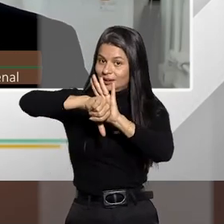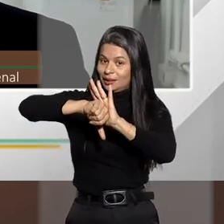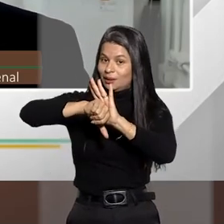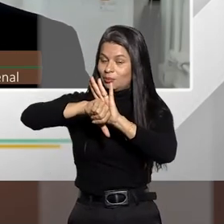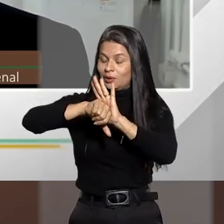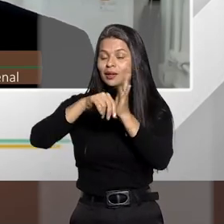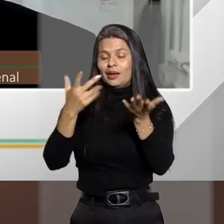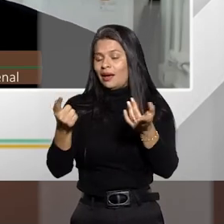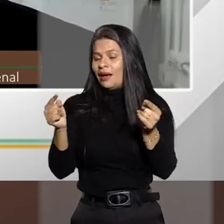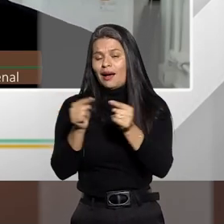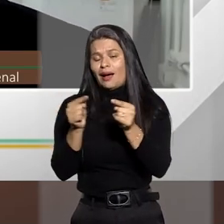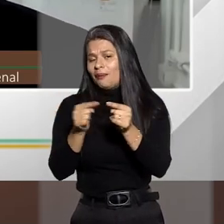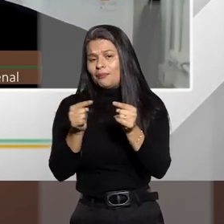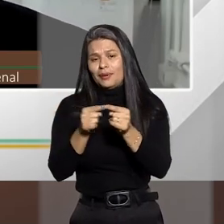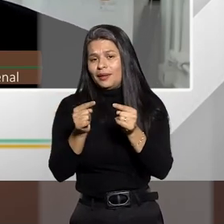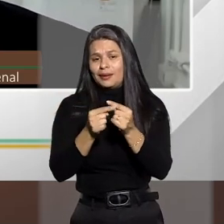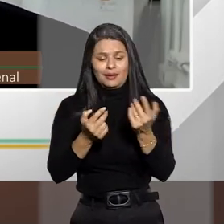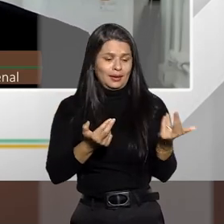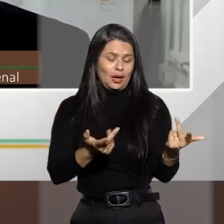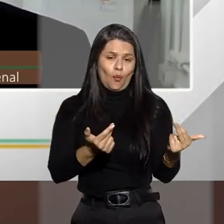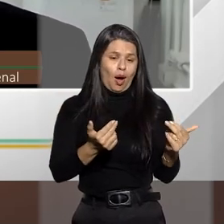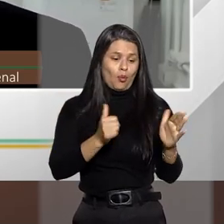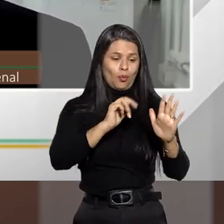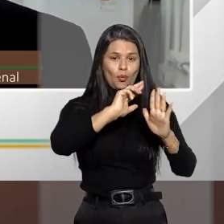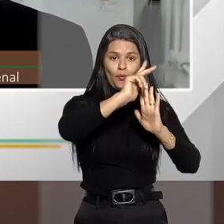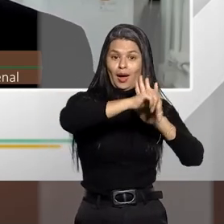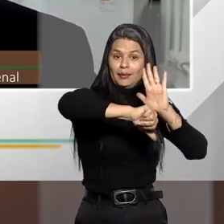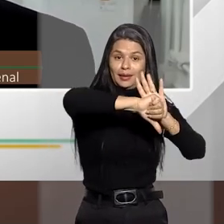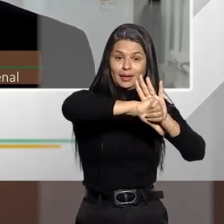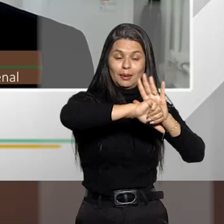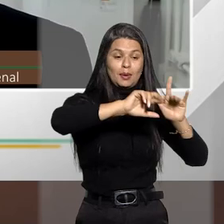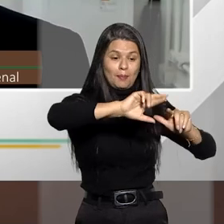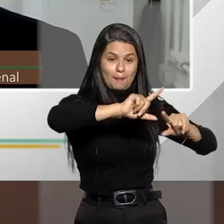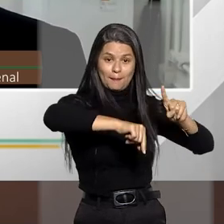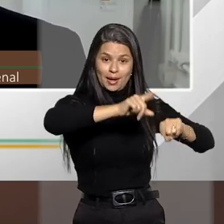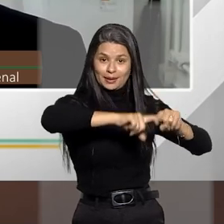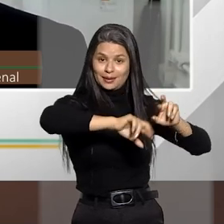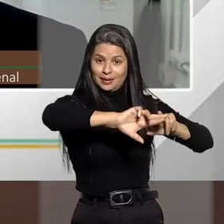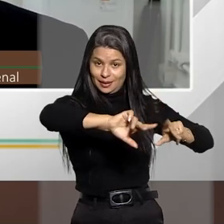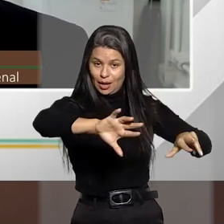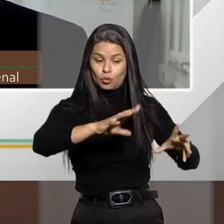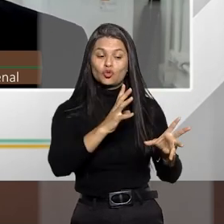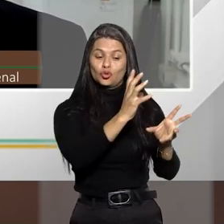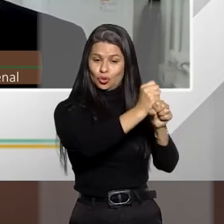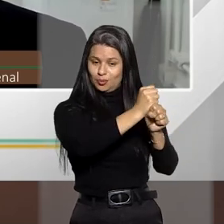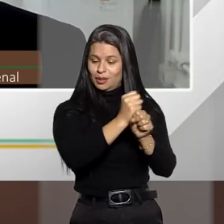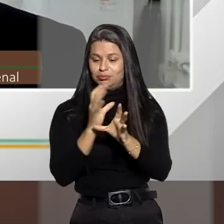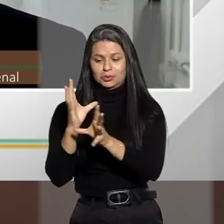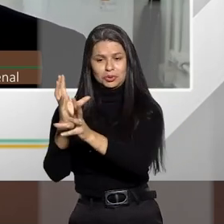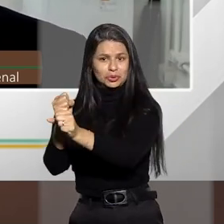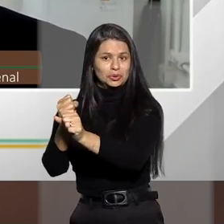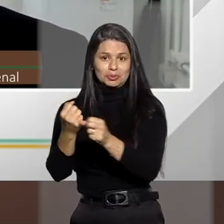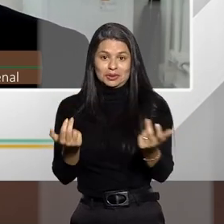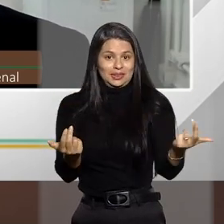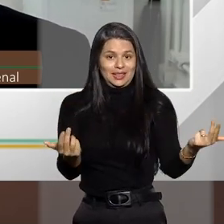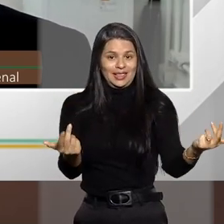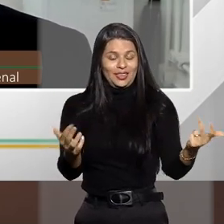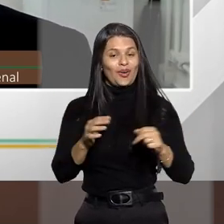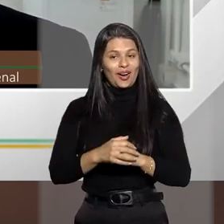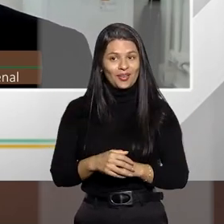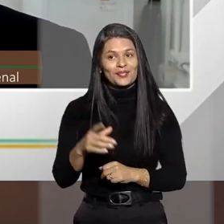é a mesma do concurso material, porque no concurso material também há soma das penas, né? E aqui no concurso formal imperfeito